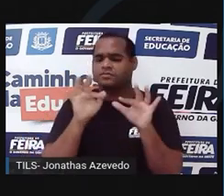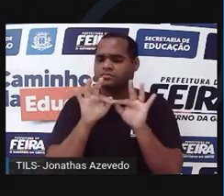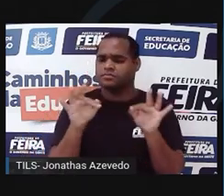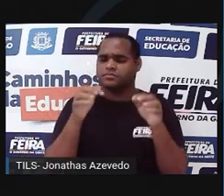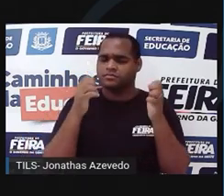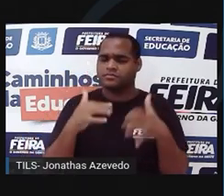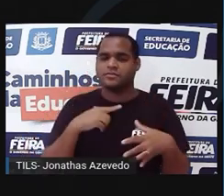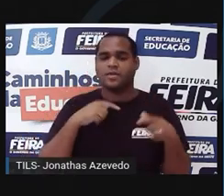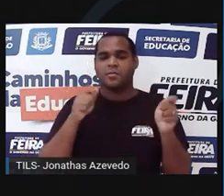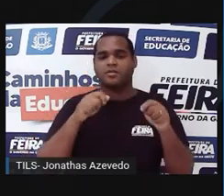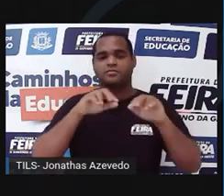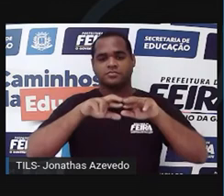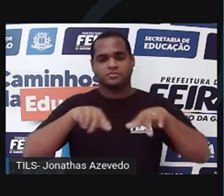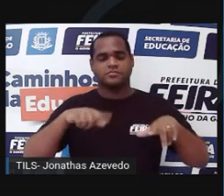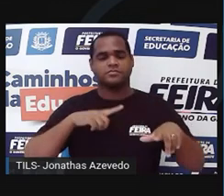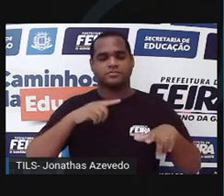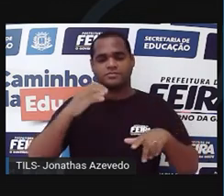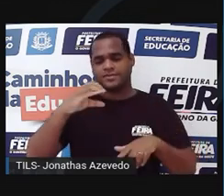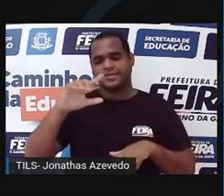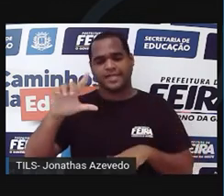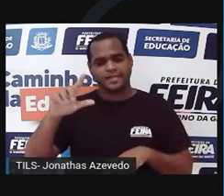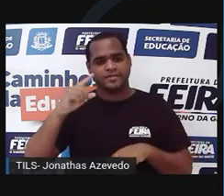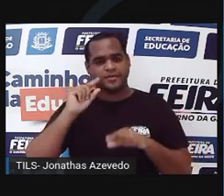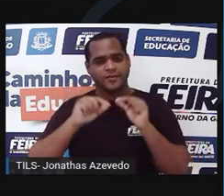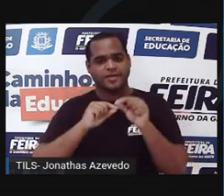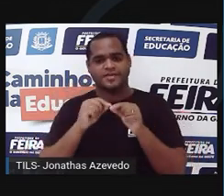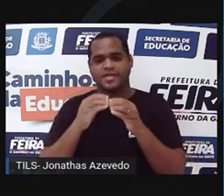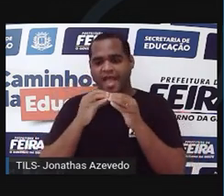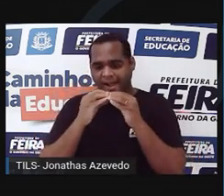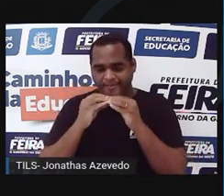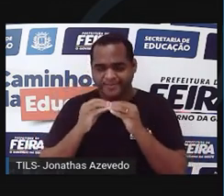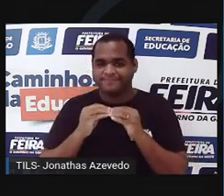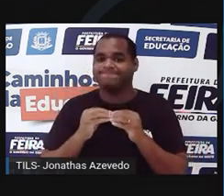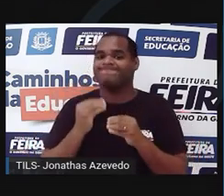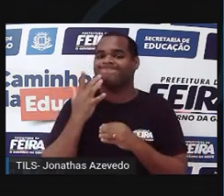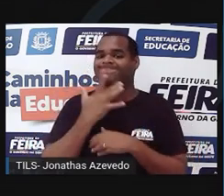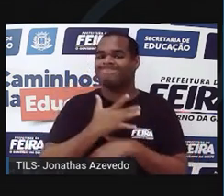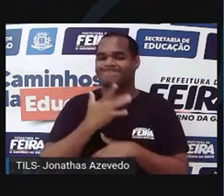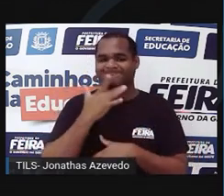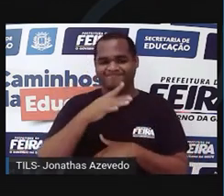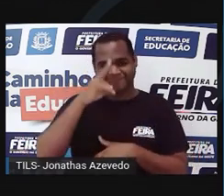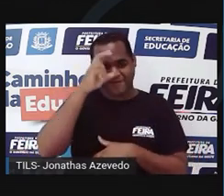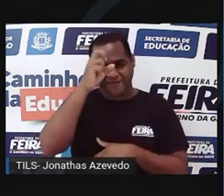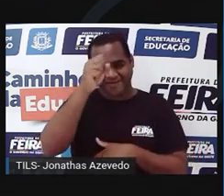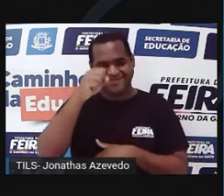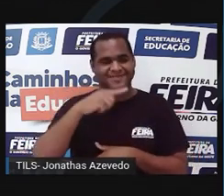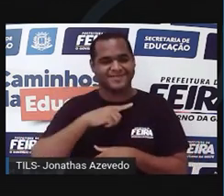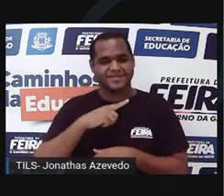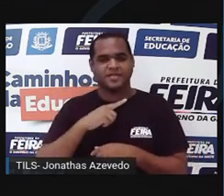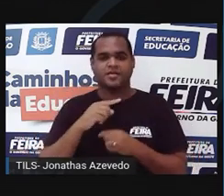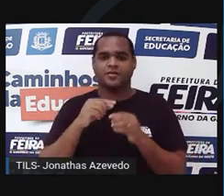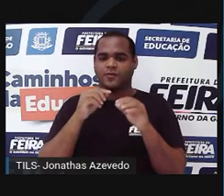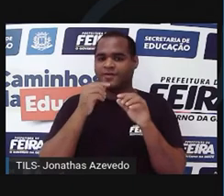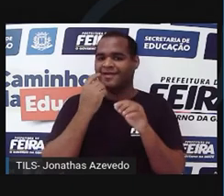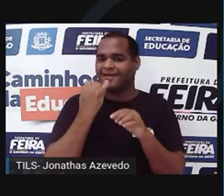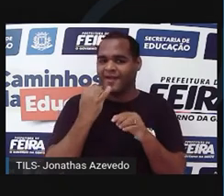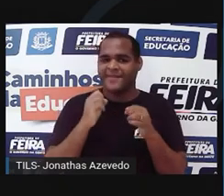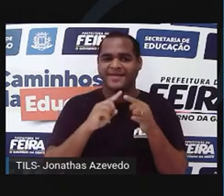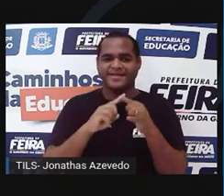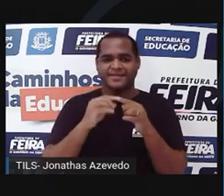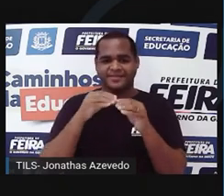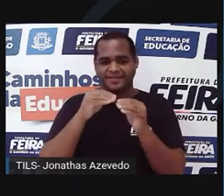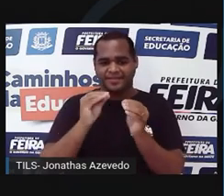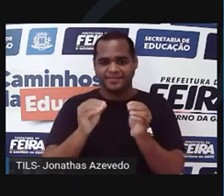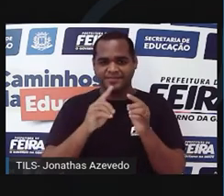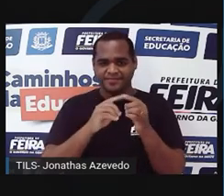podem ser classificados em Carnosos, que são macios e suculentos quando maduros, como goiaba, cereja,